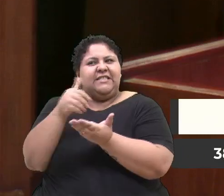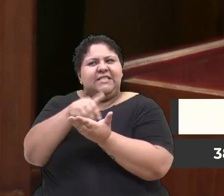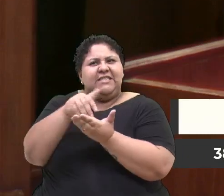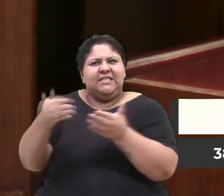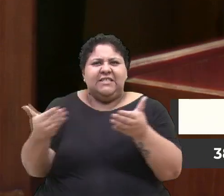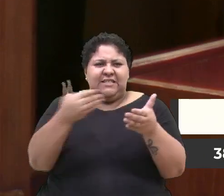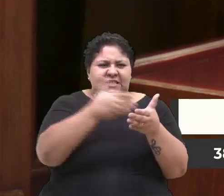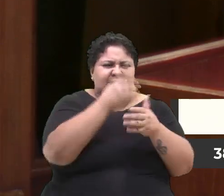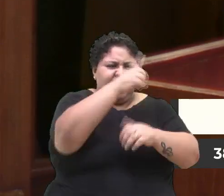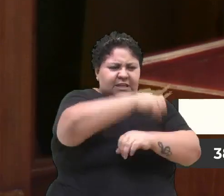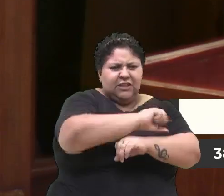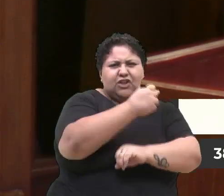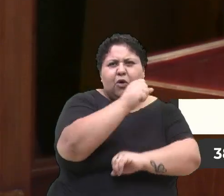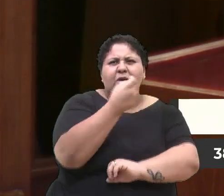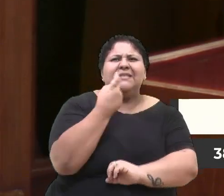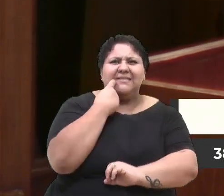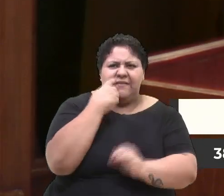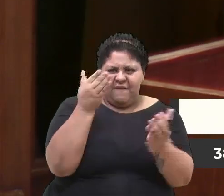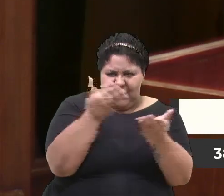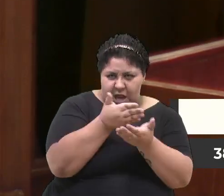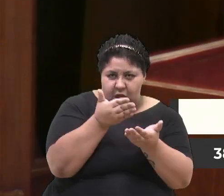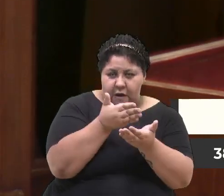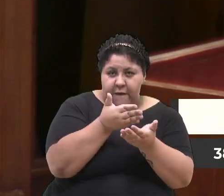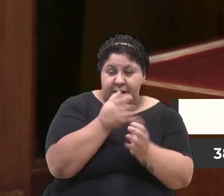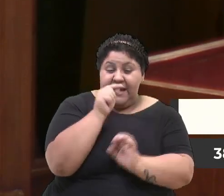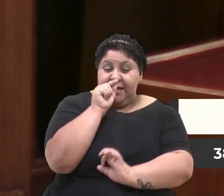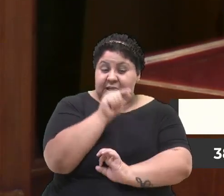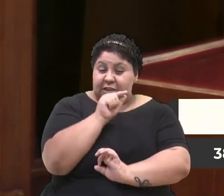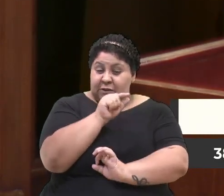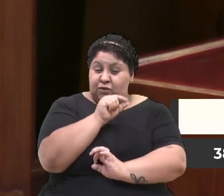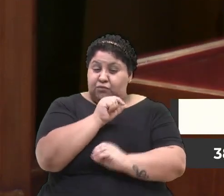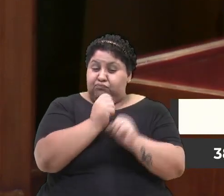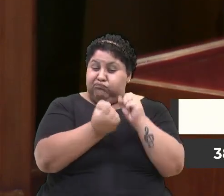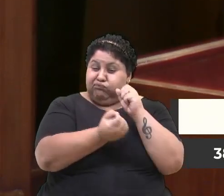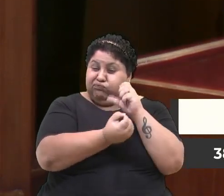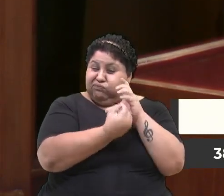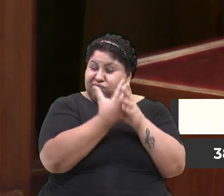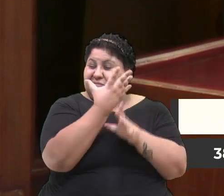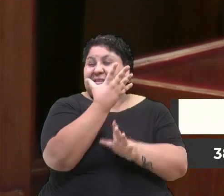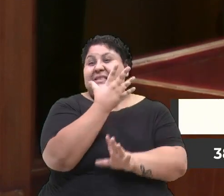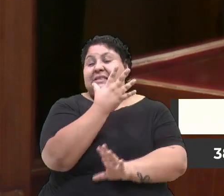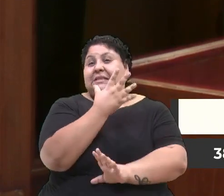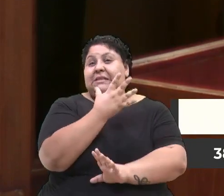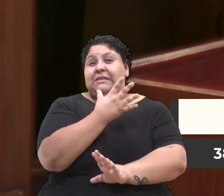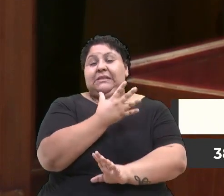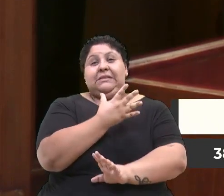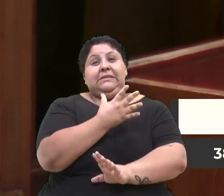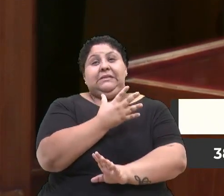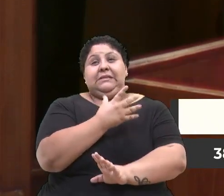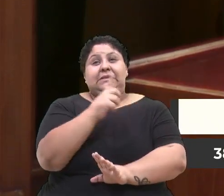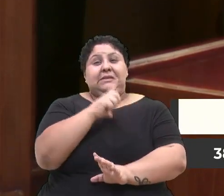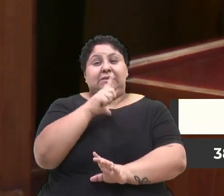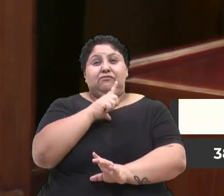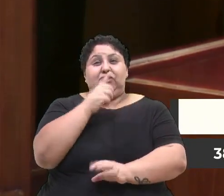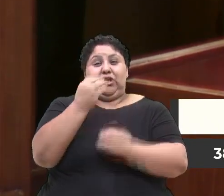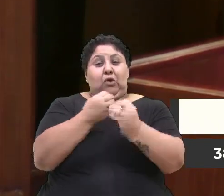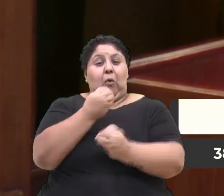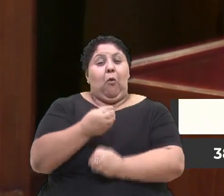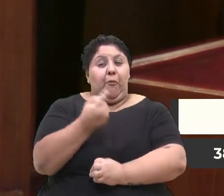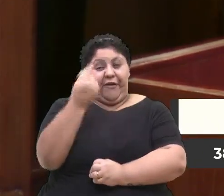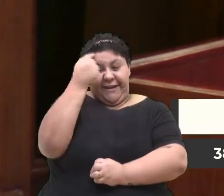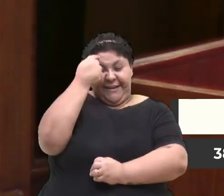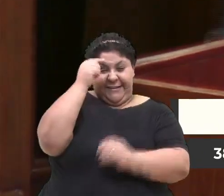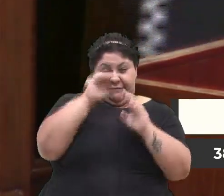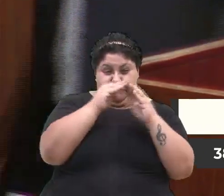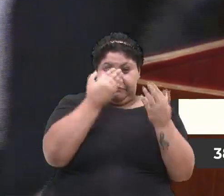8, que é sexta-feira agora. Isso está criando uma situação indefinida para as escolas, porque